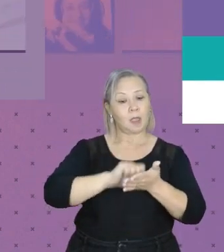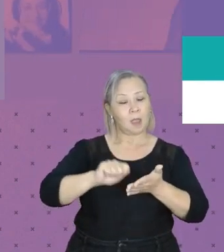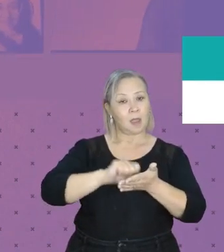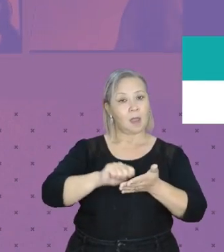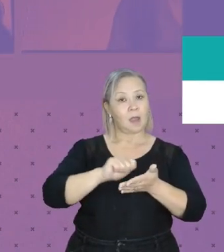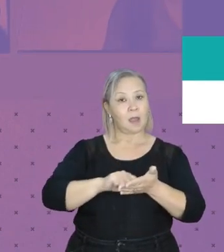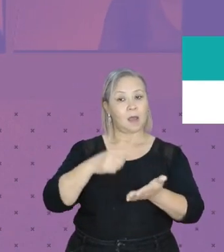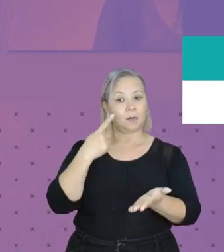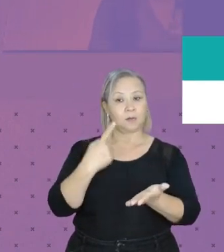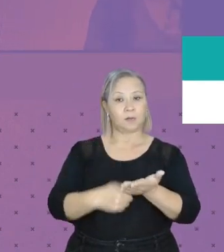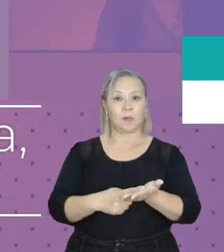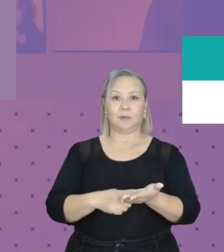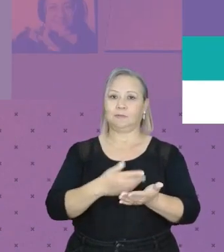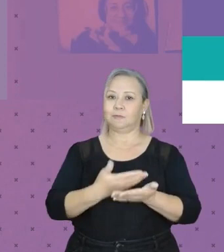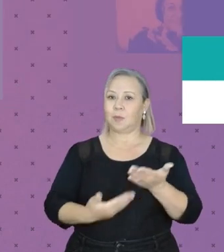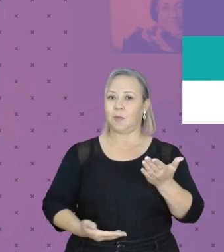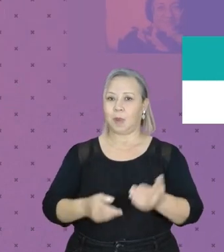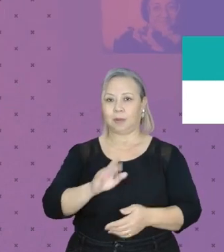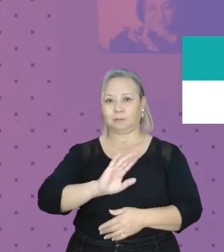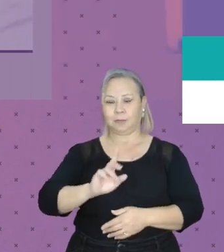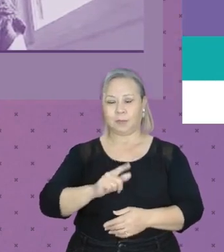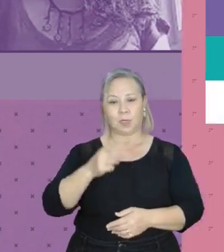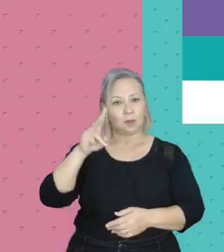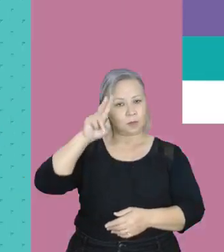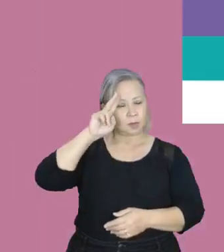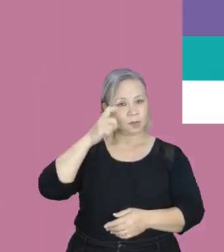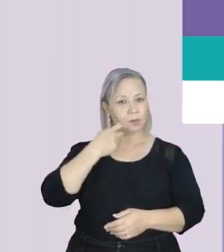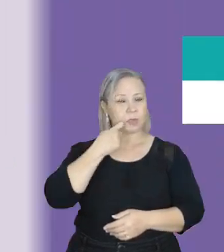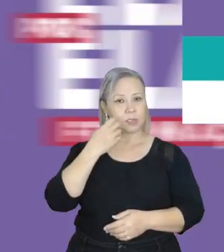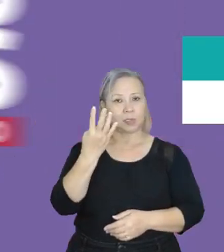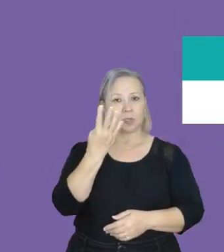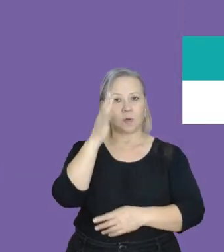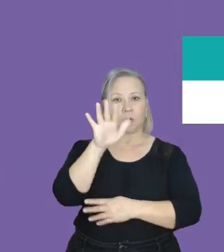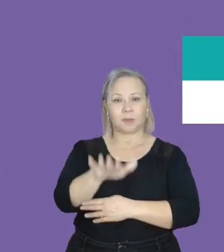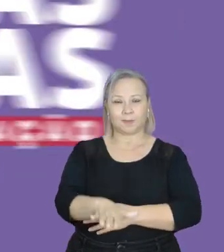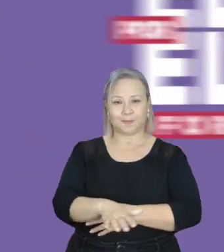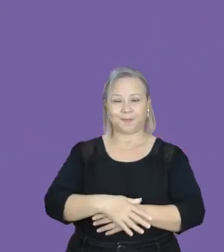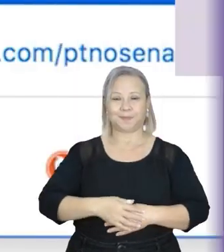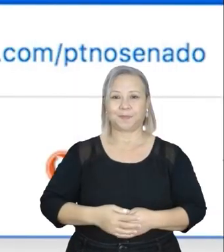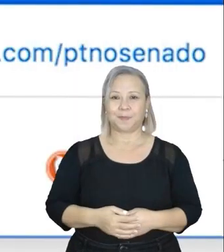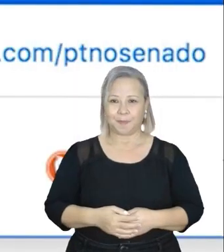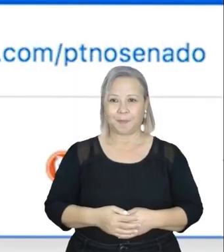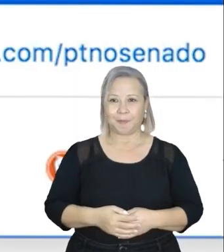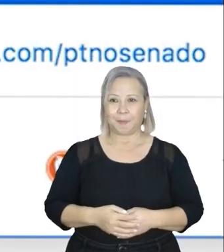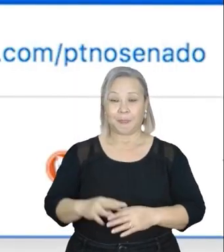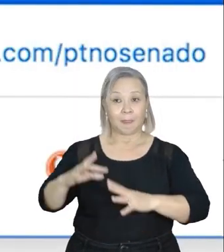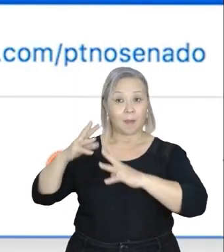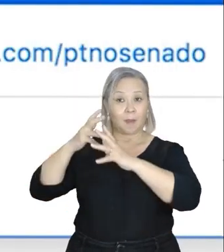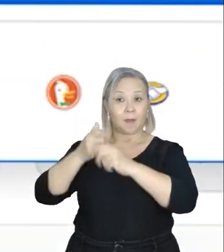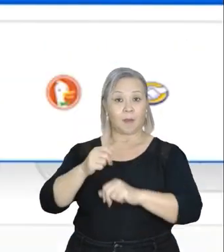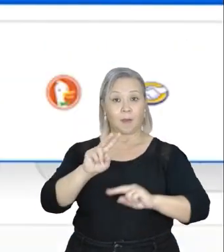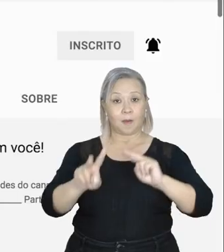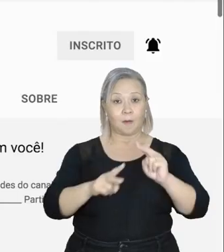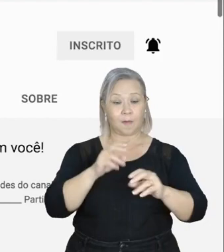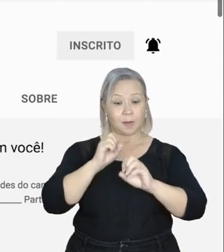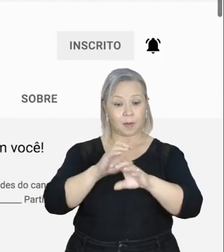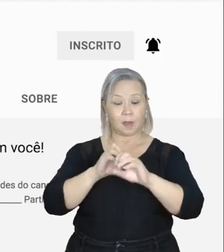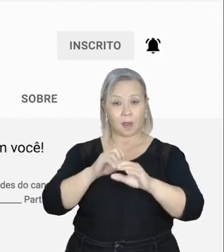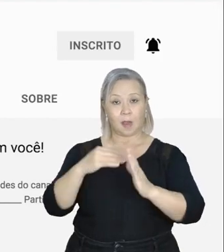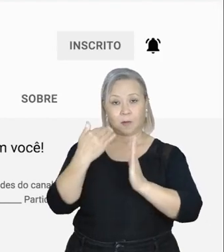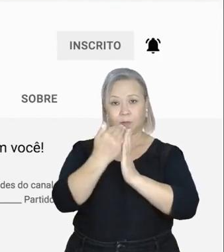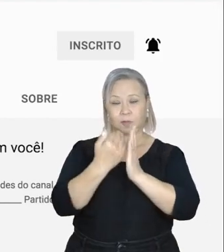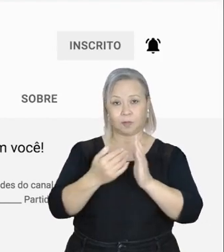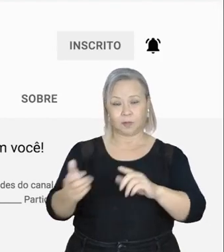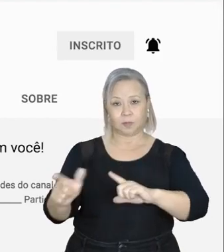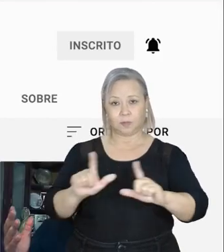agenda e não perca de segunda a sexta-feira às quatro horas da tarde. Reveja esta e outras aulas na playlist